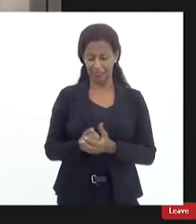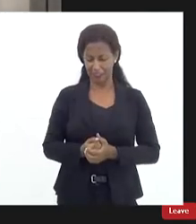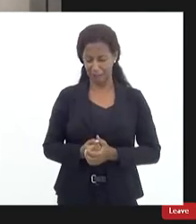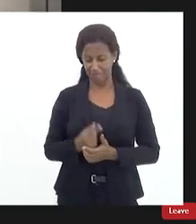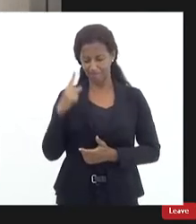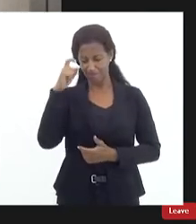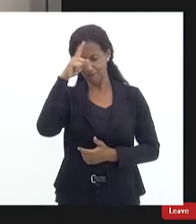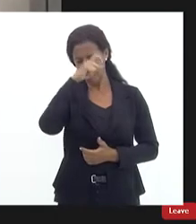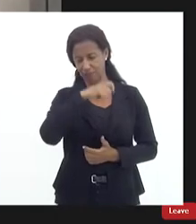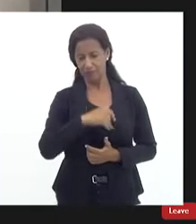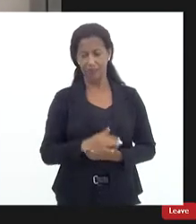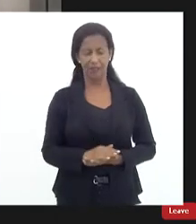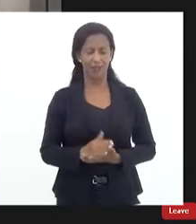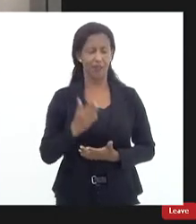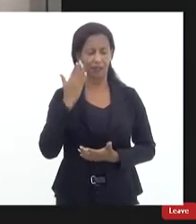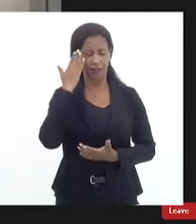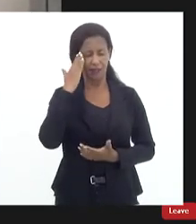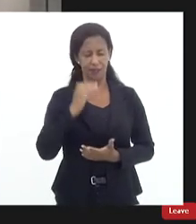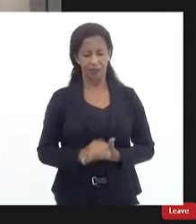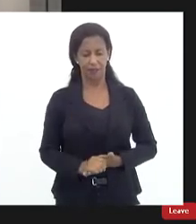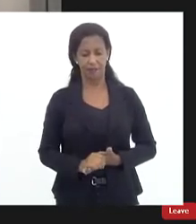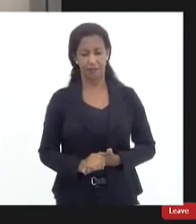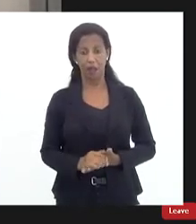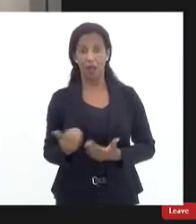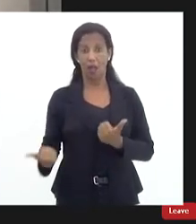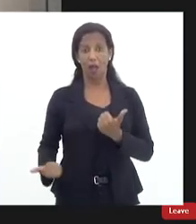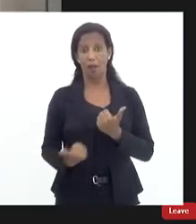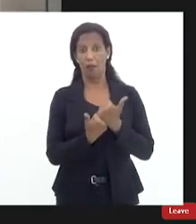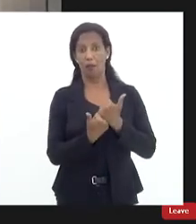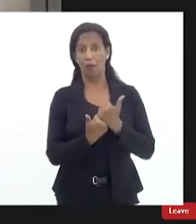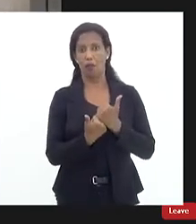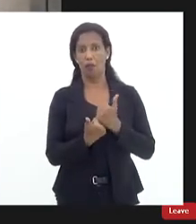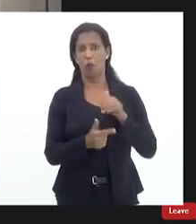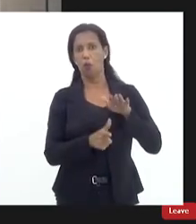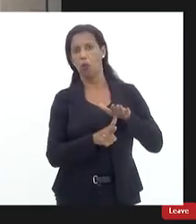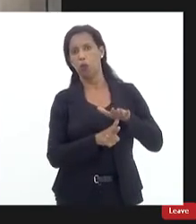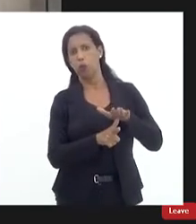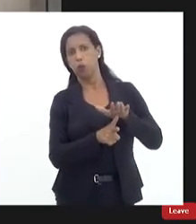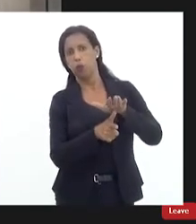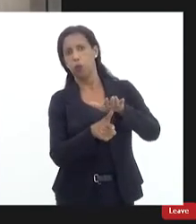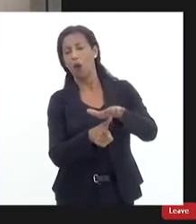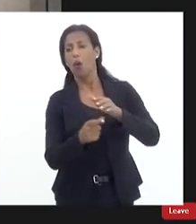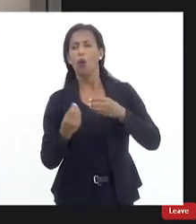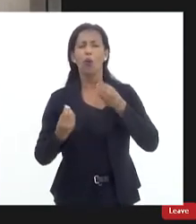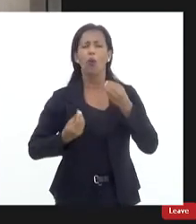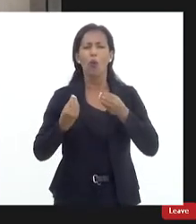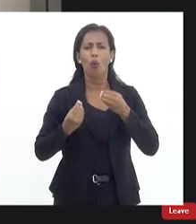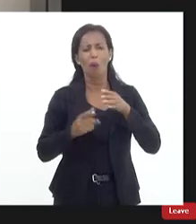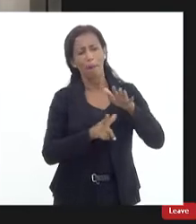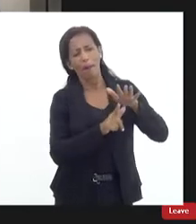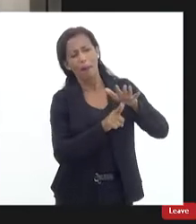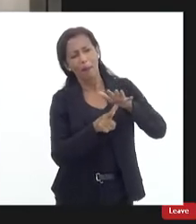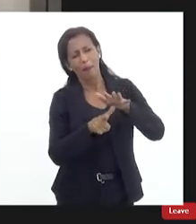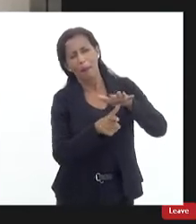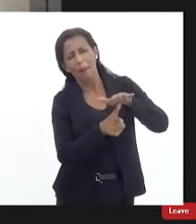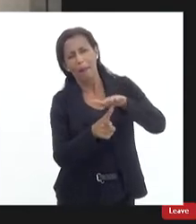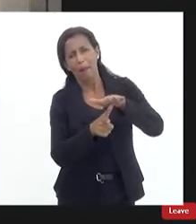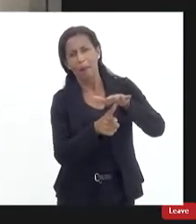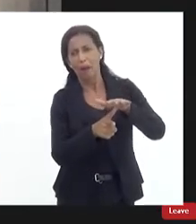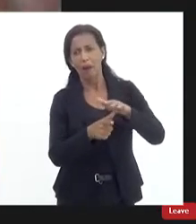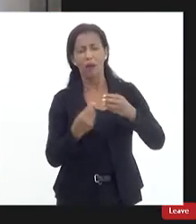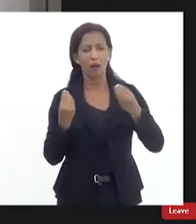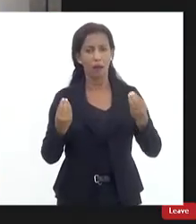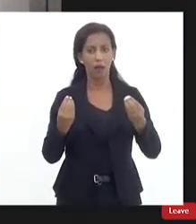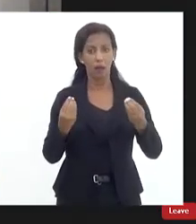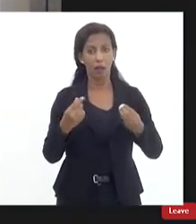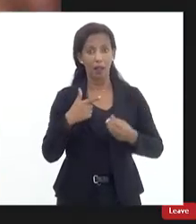são difíceis de se lidar por exemplo o apoio do águia quando o águia vai gente não tem tiroteio quase não tem tiroteio o